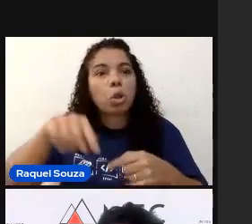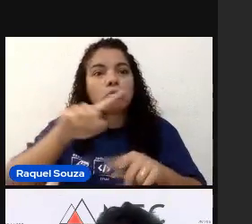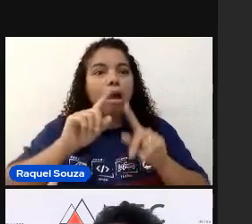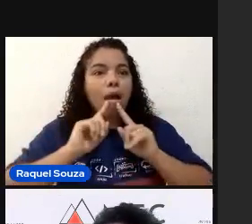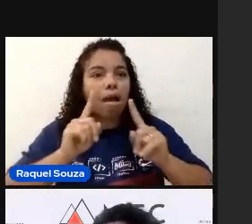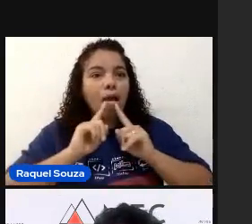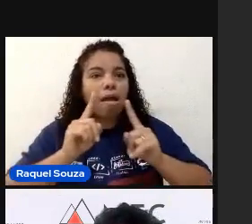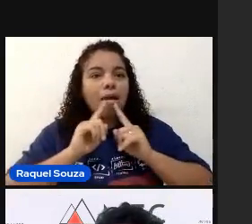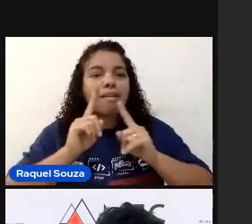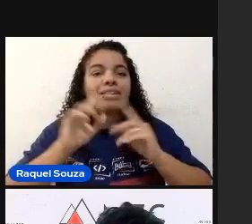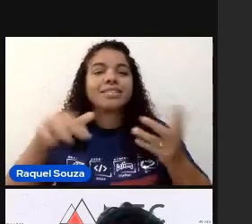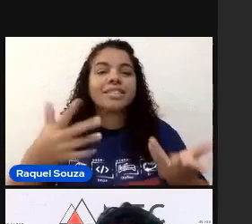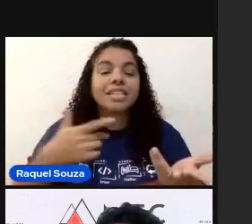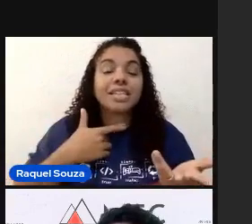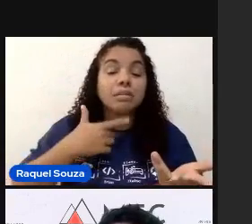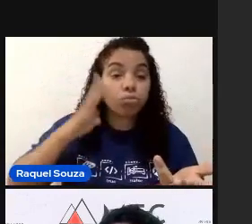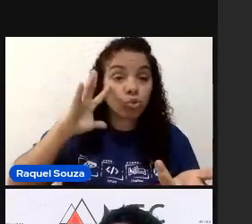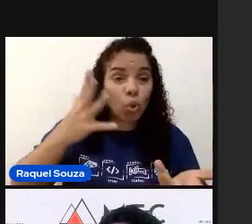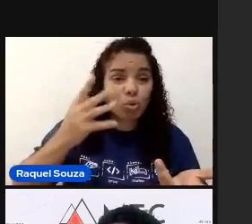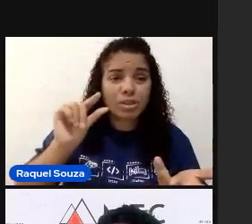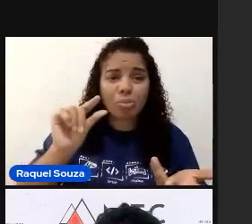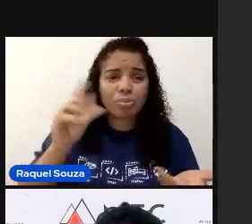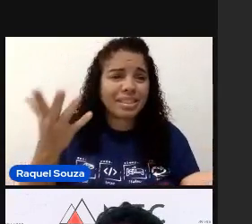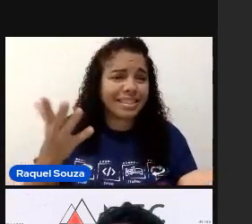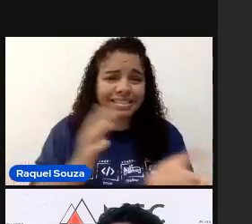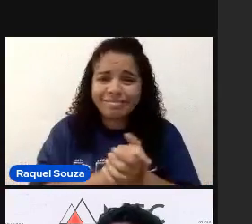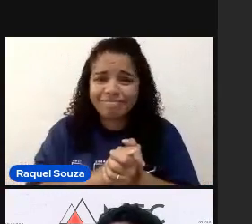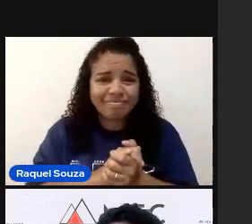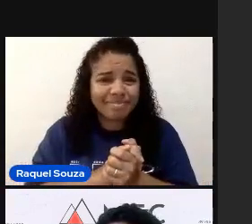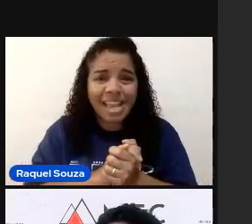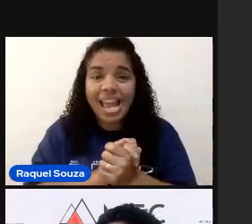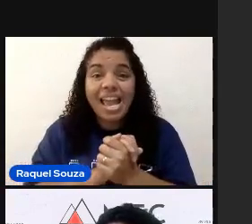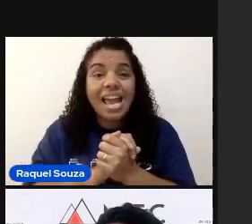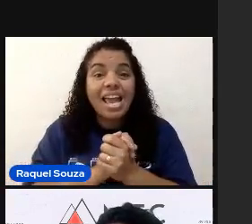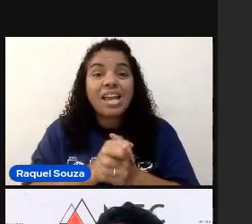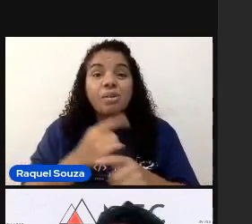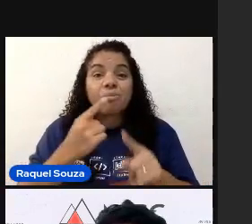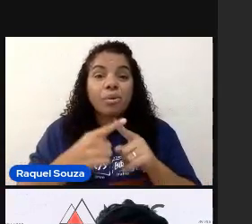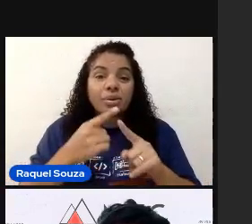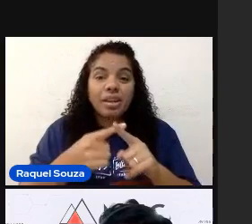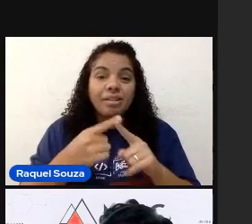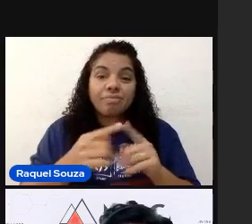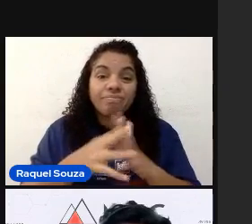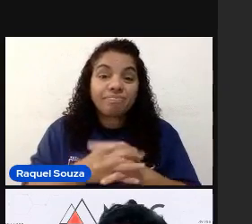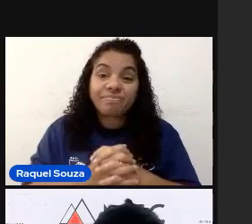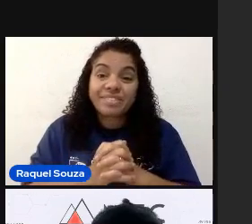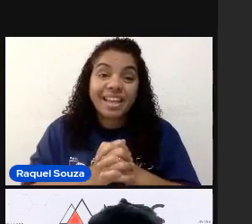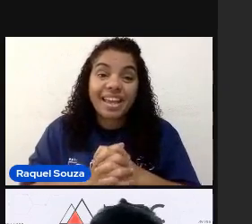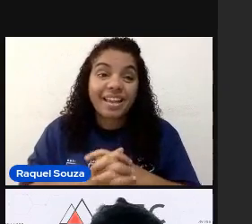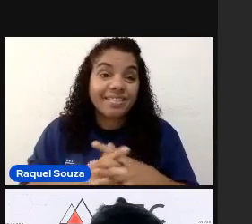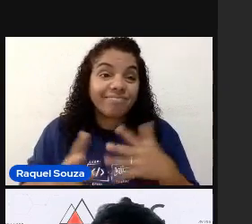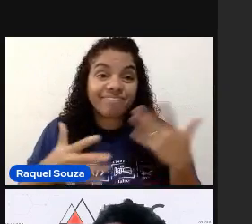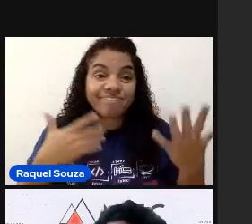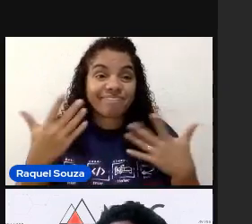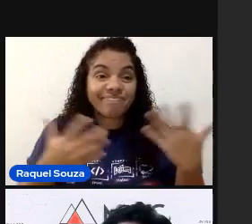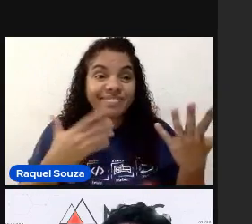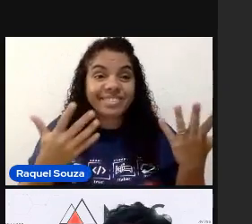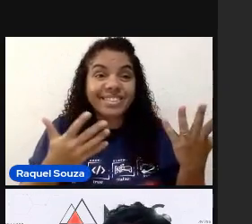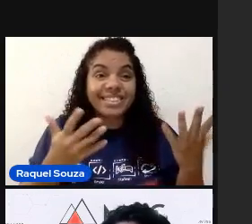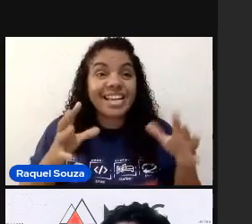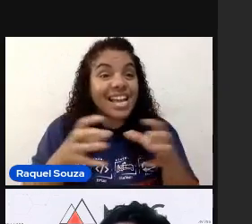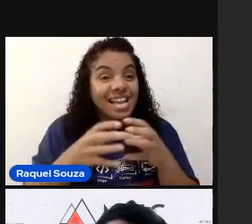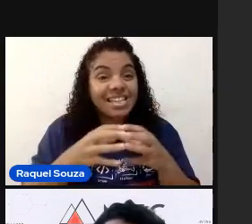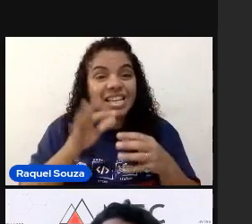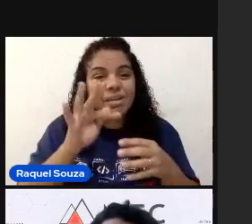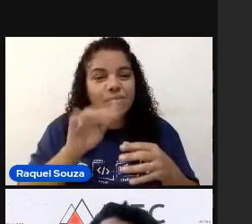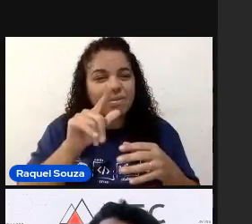E as soluções eram bem pequenas. Porque ainda. A equipe do Flutter